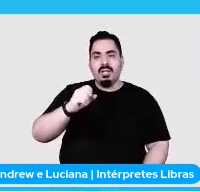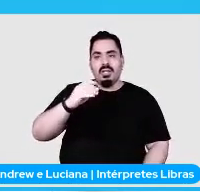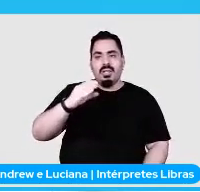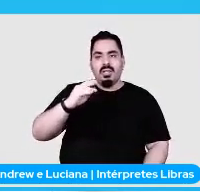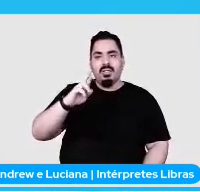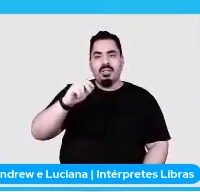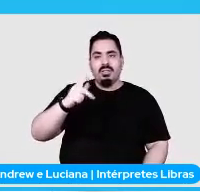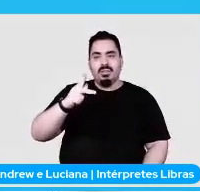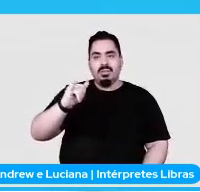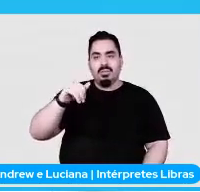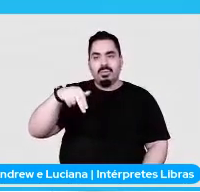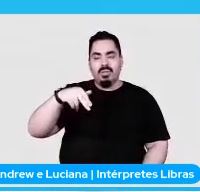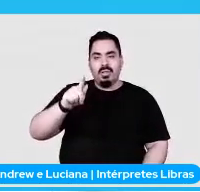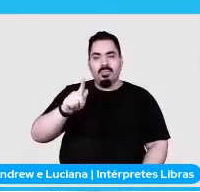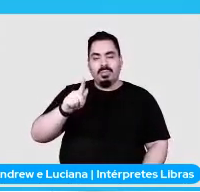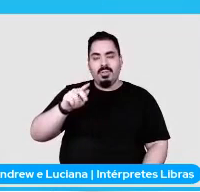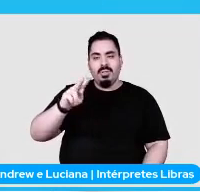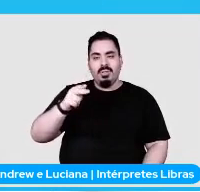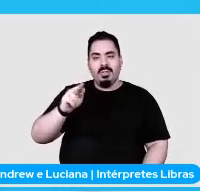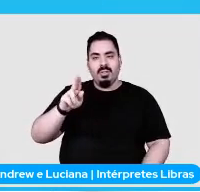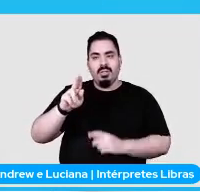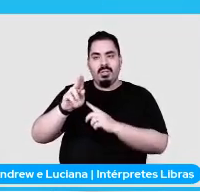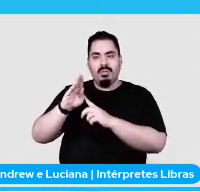gente passou pelo processo de rebranding e hoje se chama Slide.